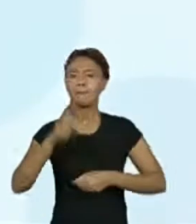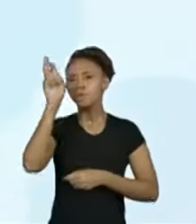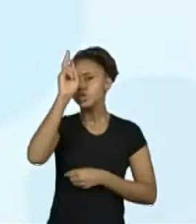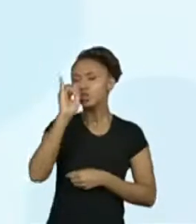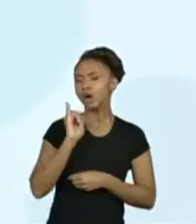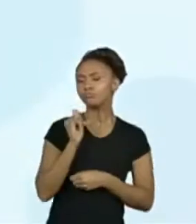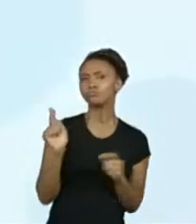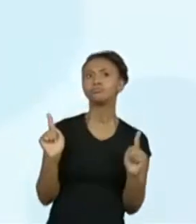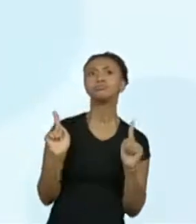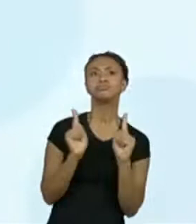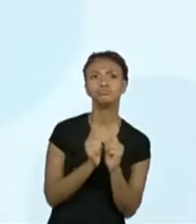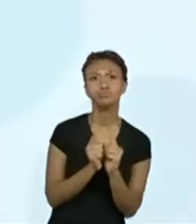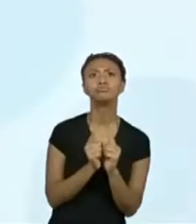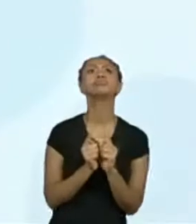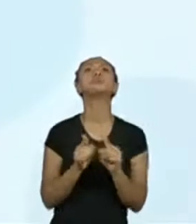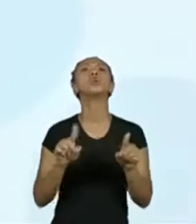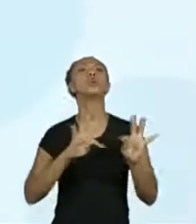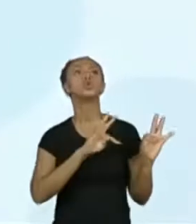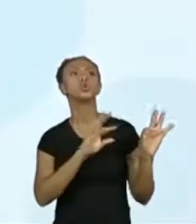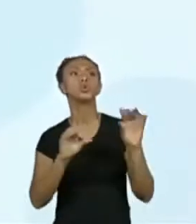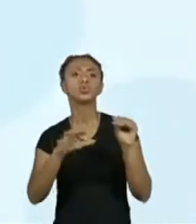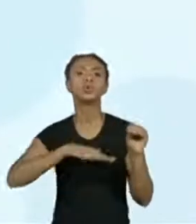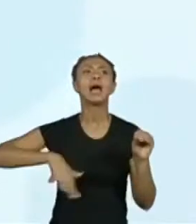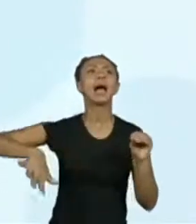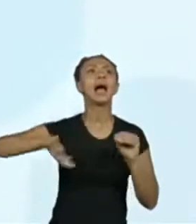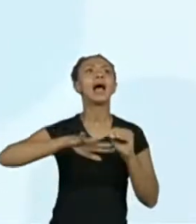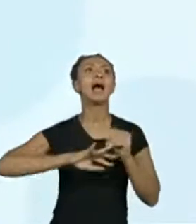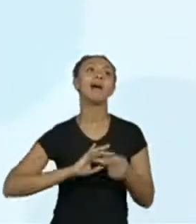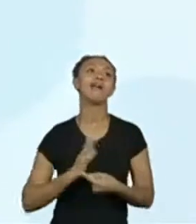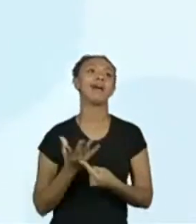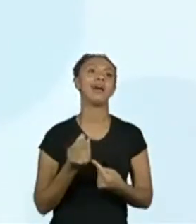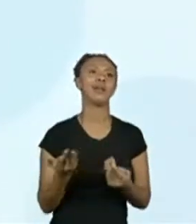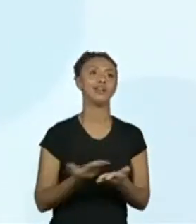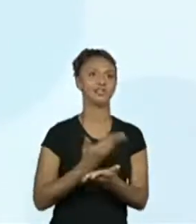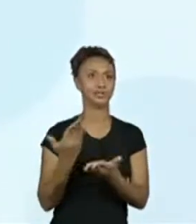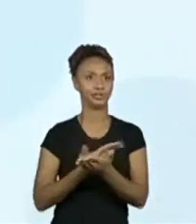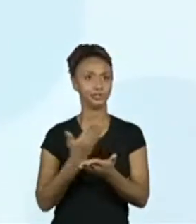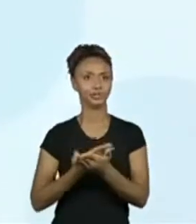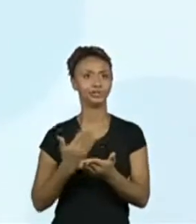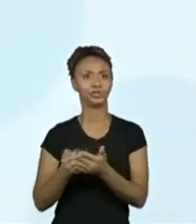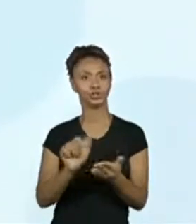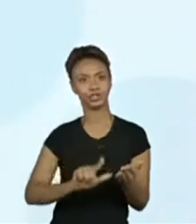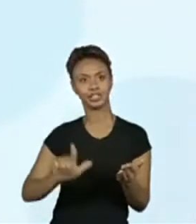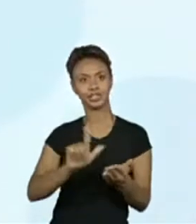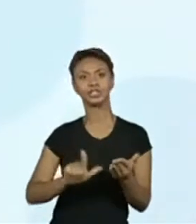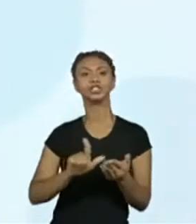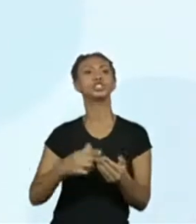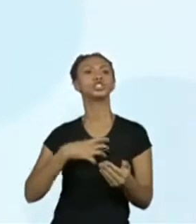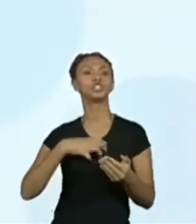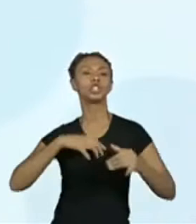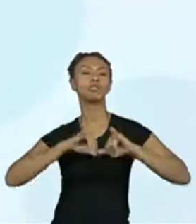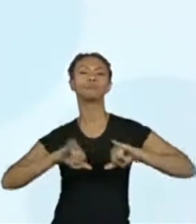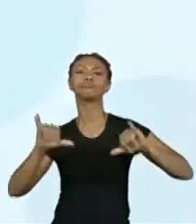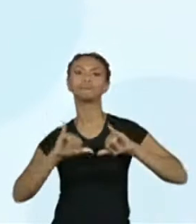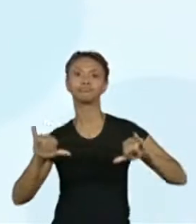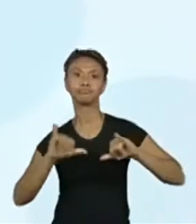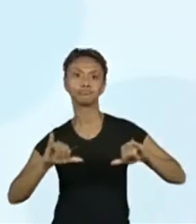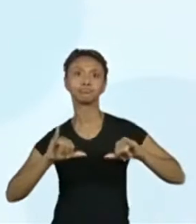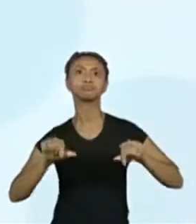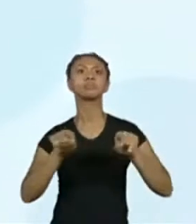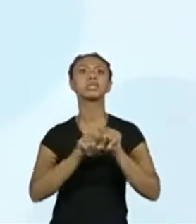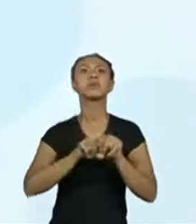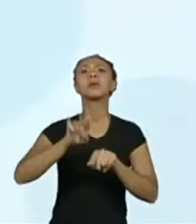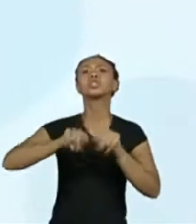considerando a situação comunicativa, o tema, assunto, a estrutura composicional e o estilo do gênero.